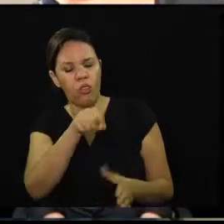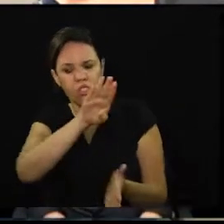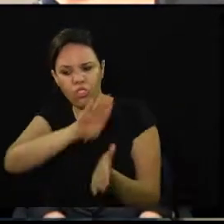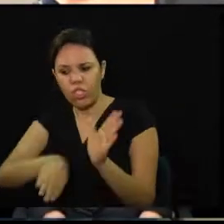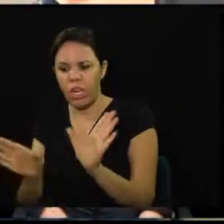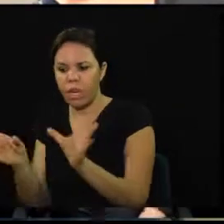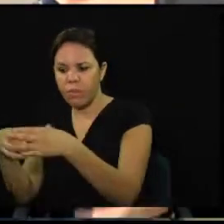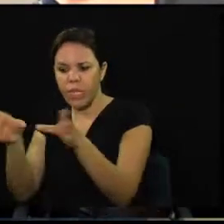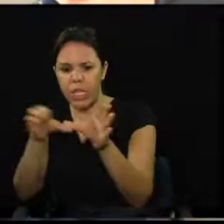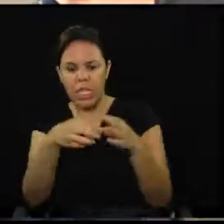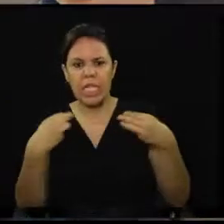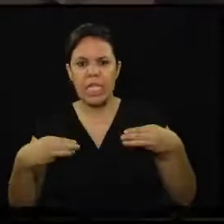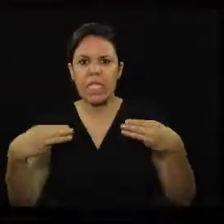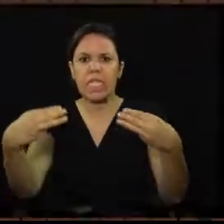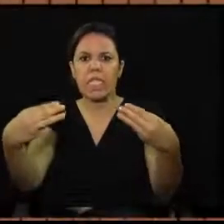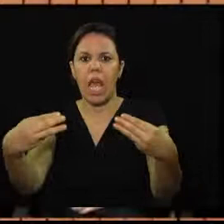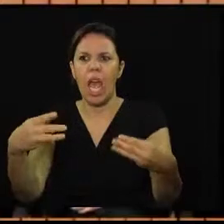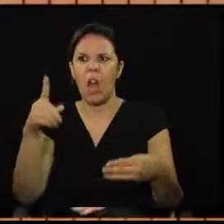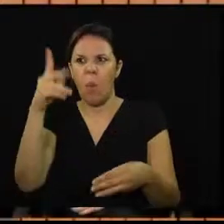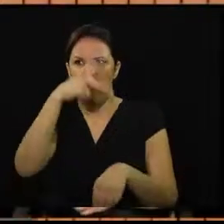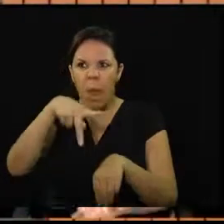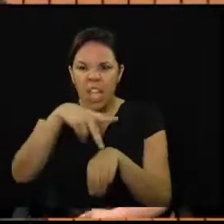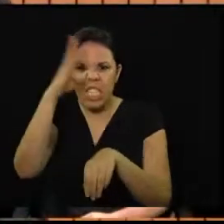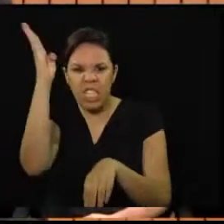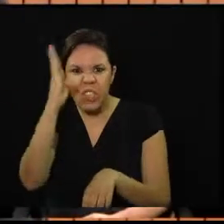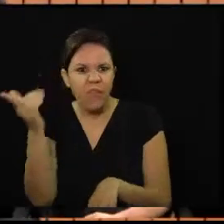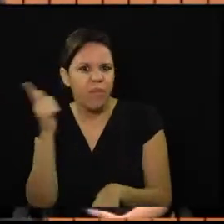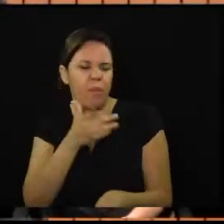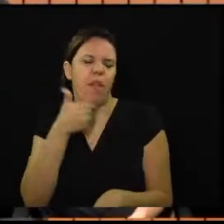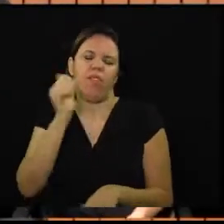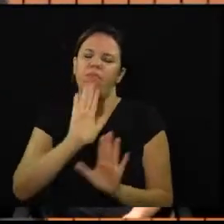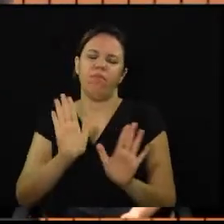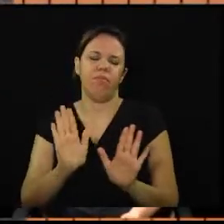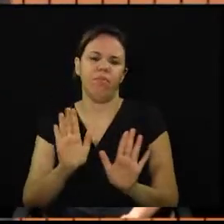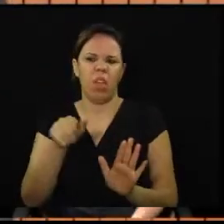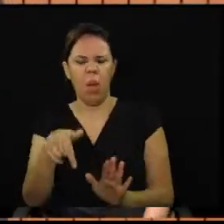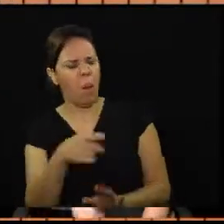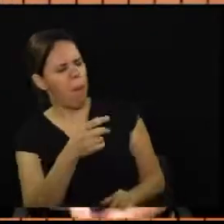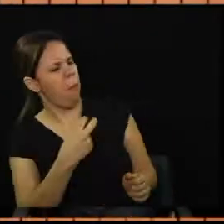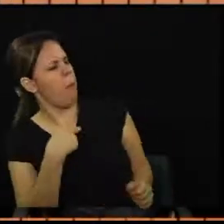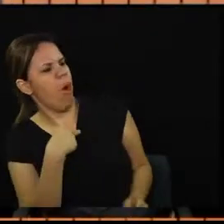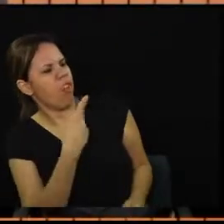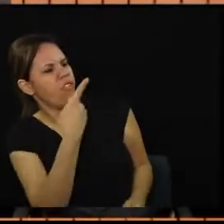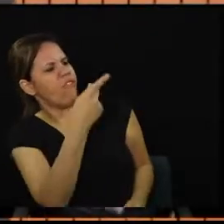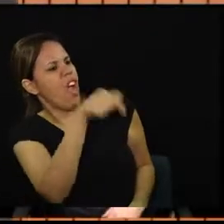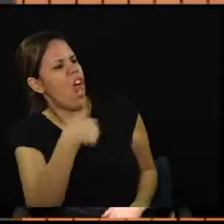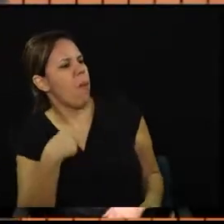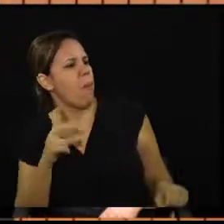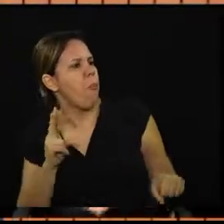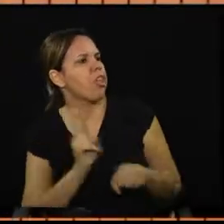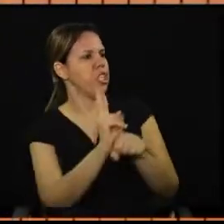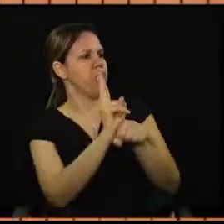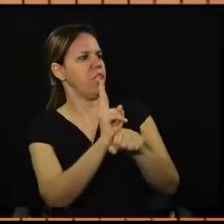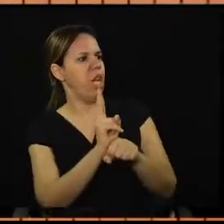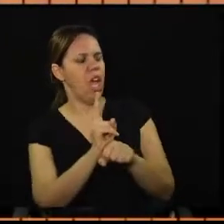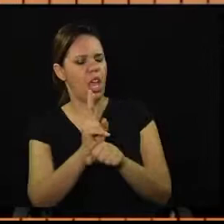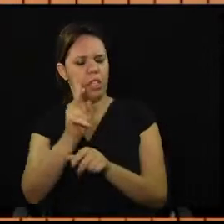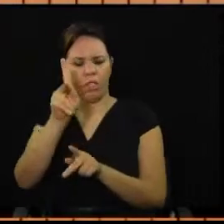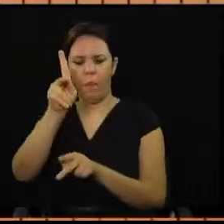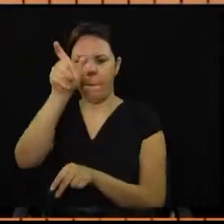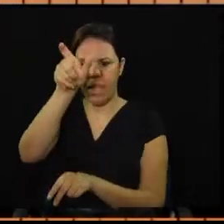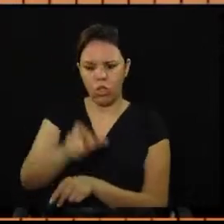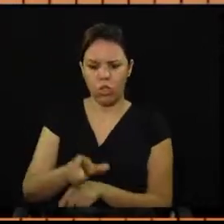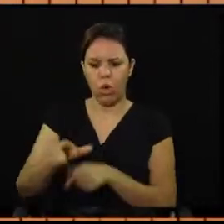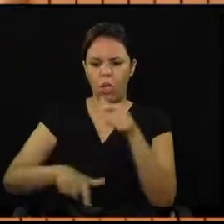o país será beneficiado. O sujeito não pode falar que ele protege o trabalhador